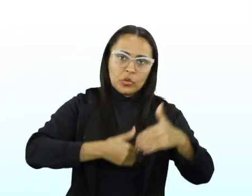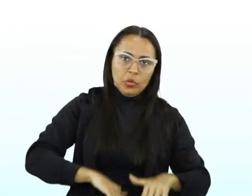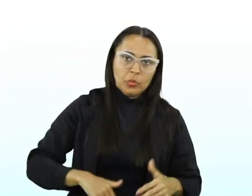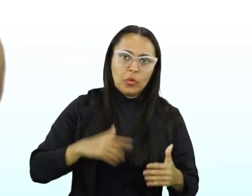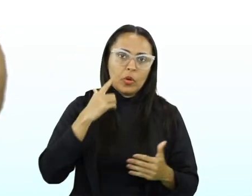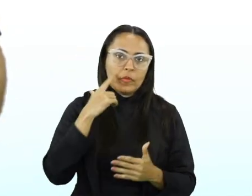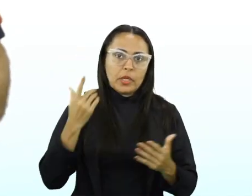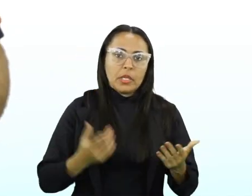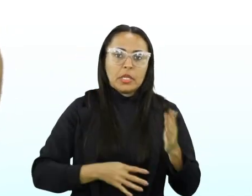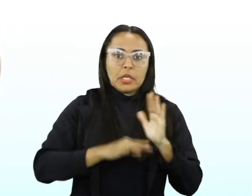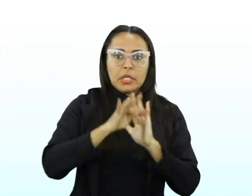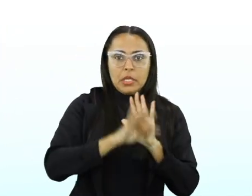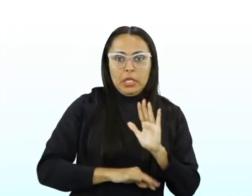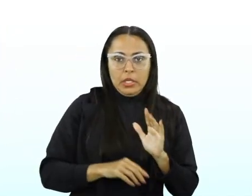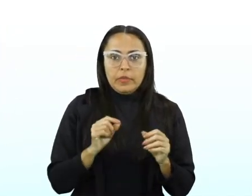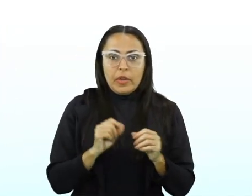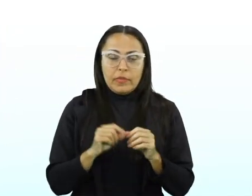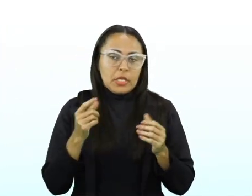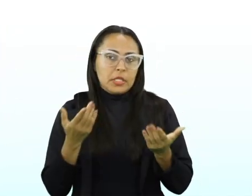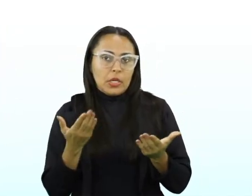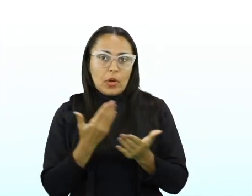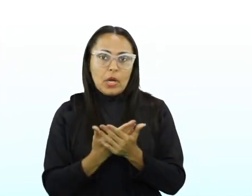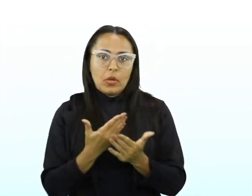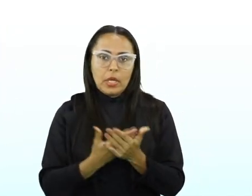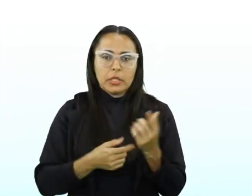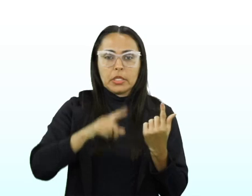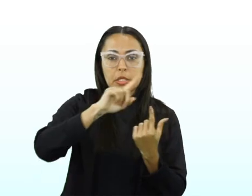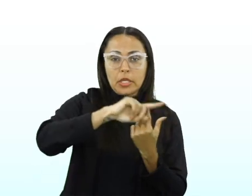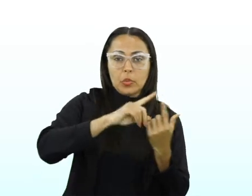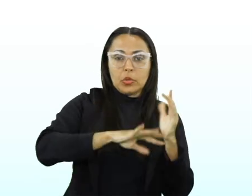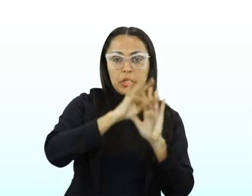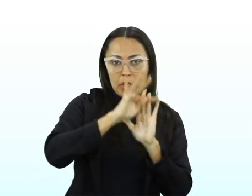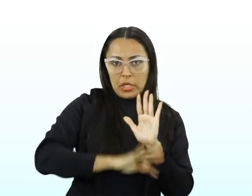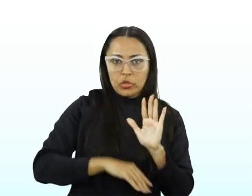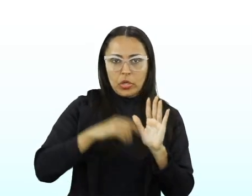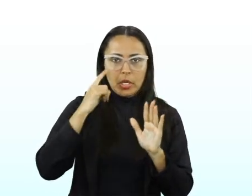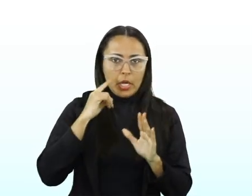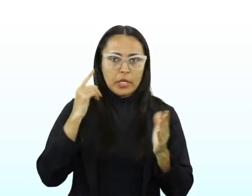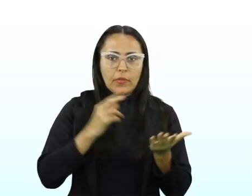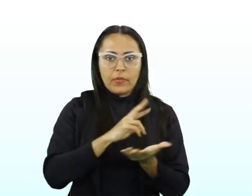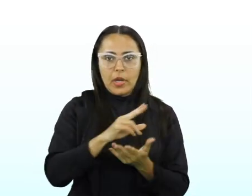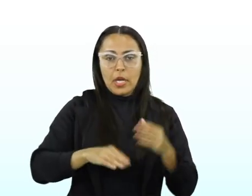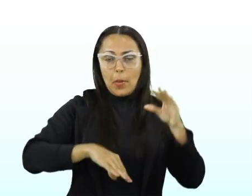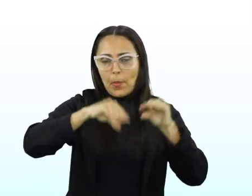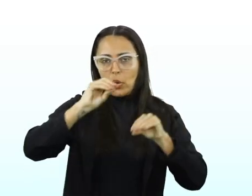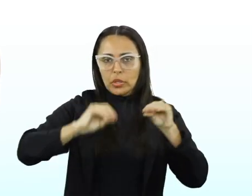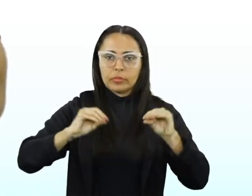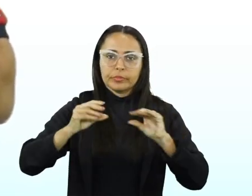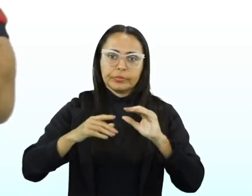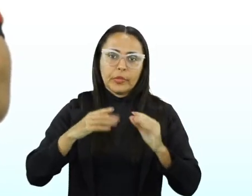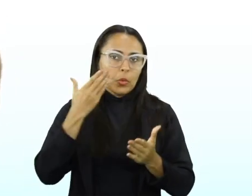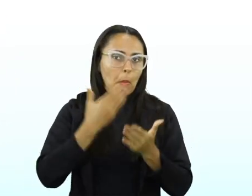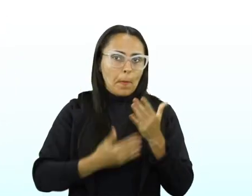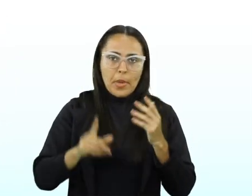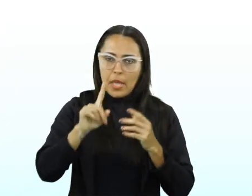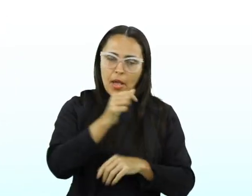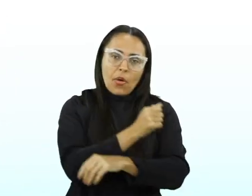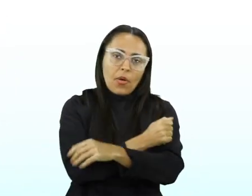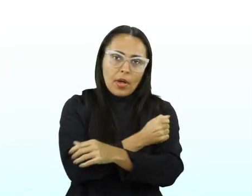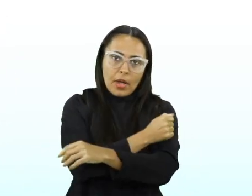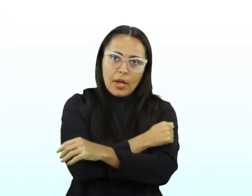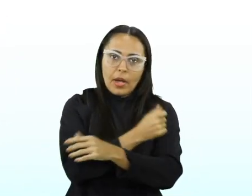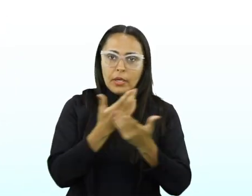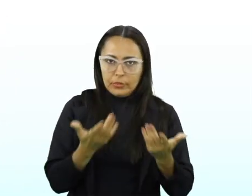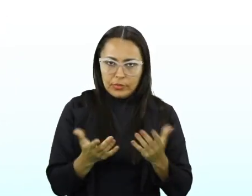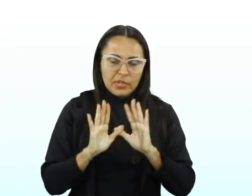Esses textos multimodais, que a gente vai fazer uma aula aqui só de textos multimodais. Você não pode perder também essa aula. E a gente vai